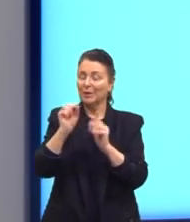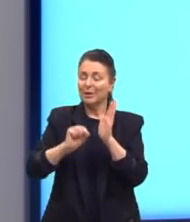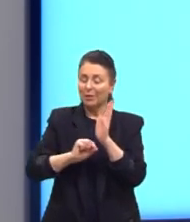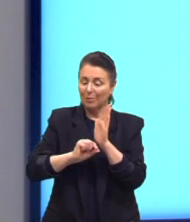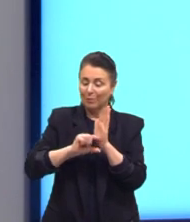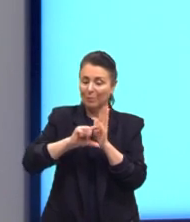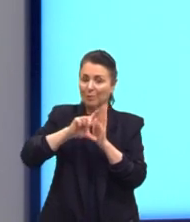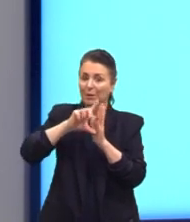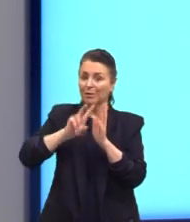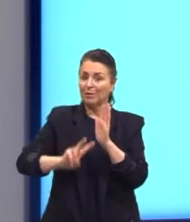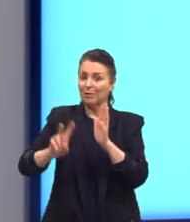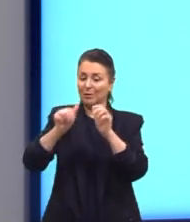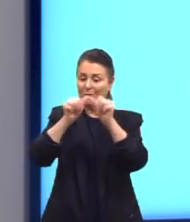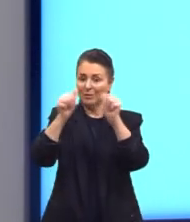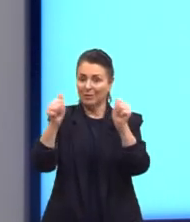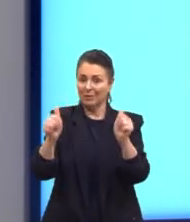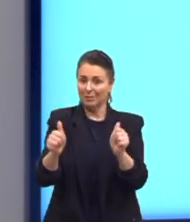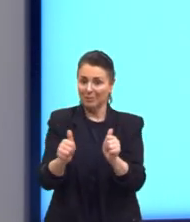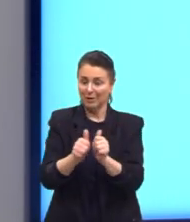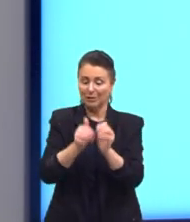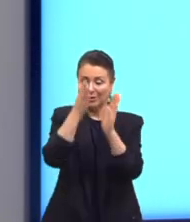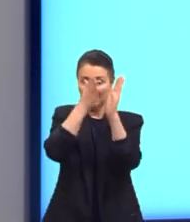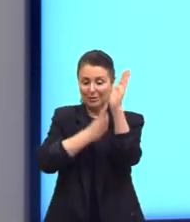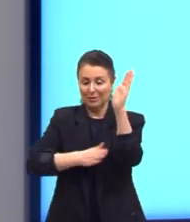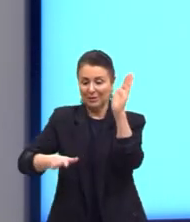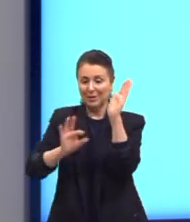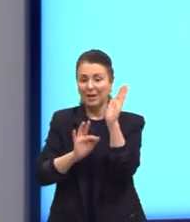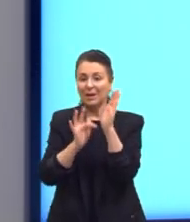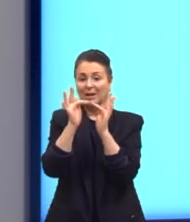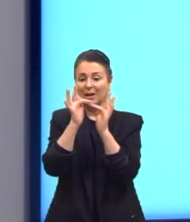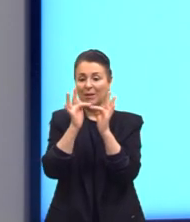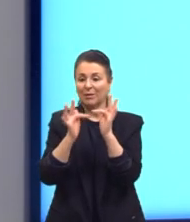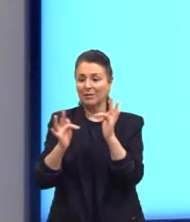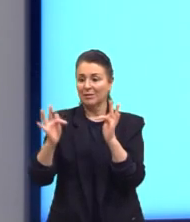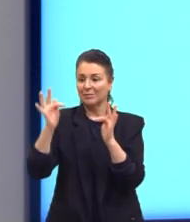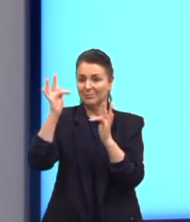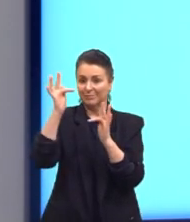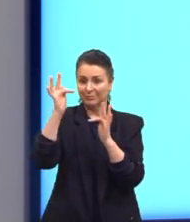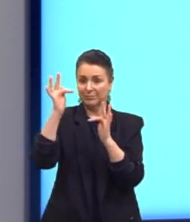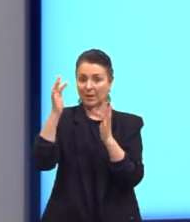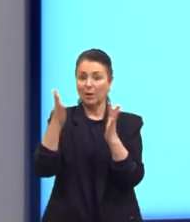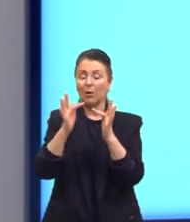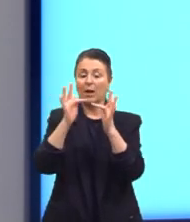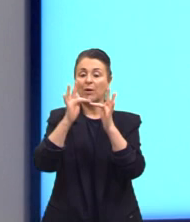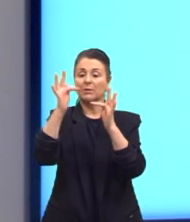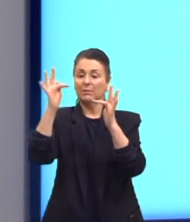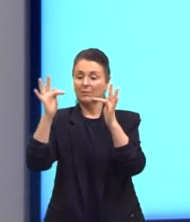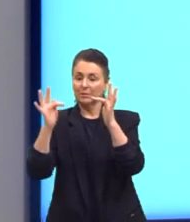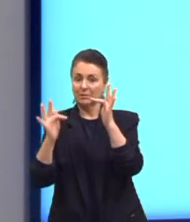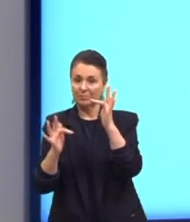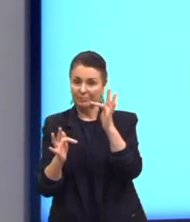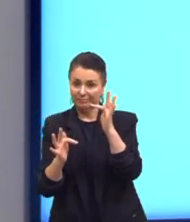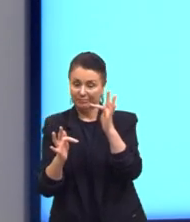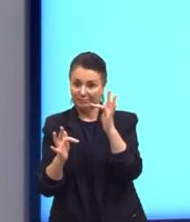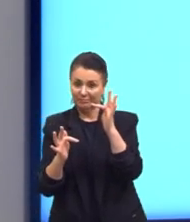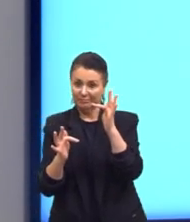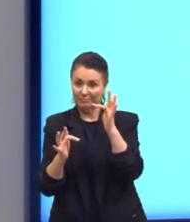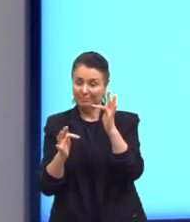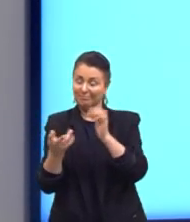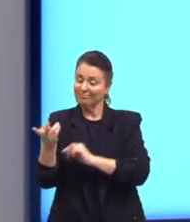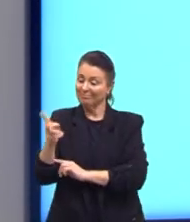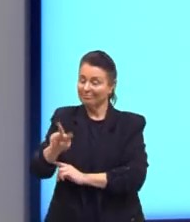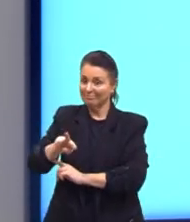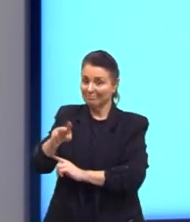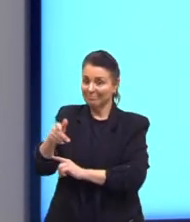os valores da imagem. Então, ela é crescente. Decrescente seria a situação, então, inversa, né?